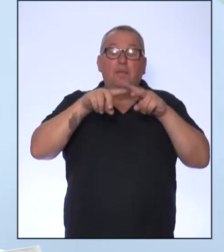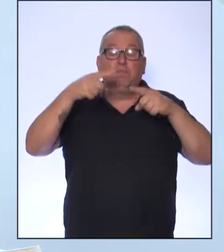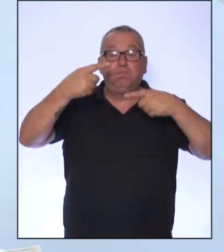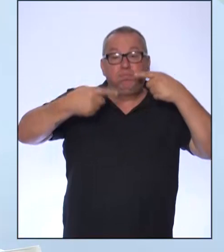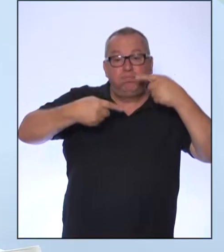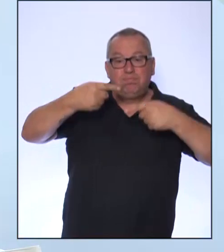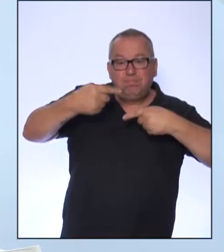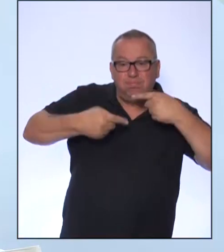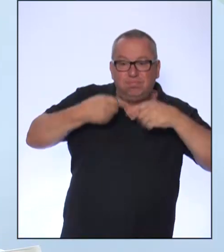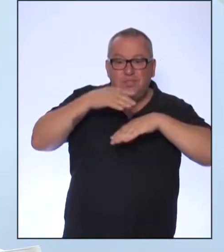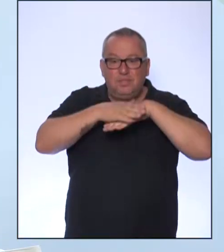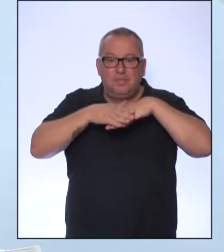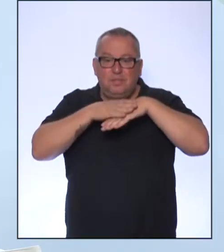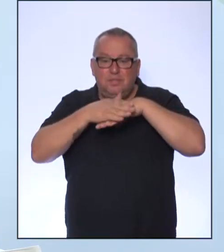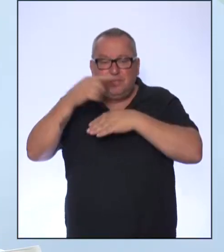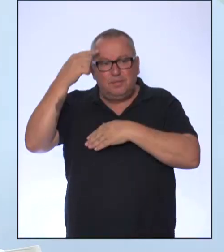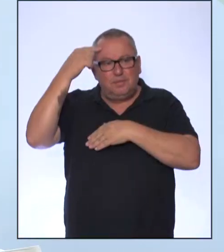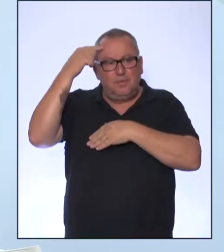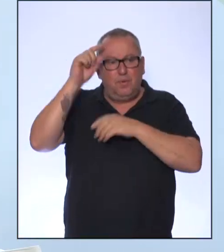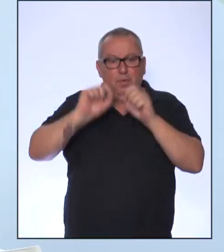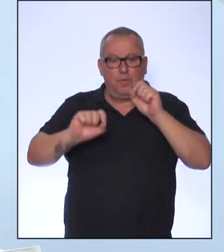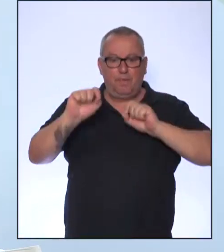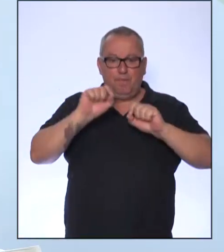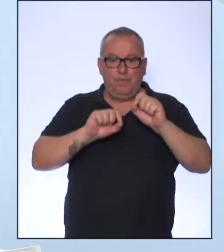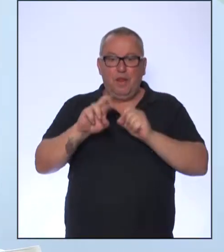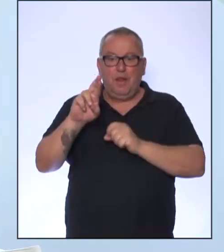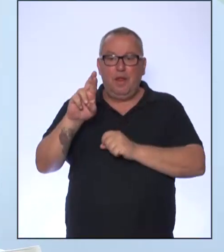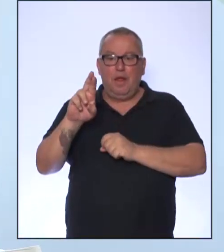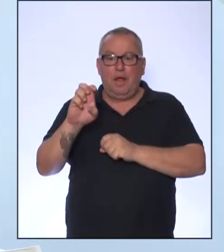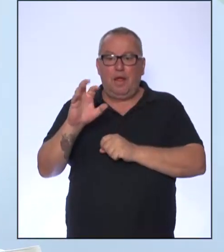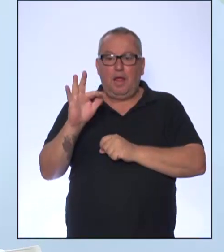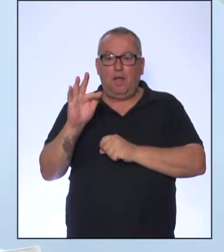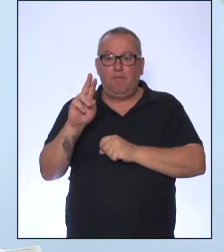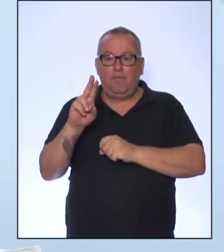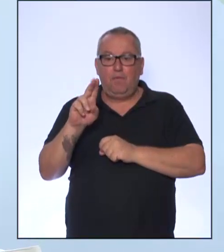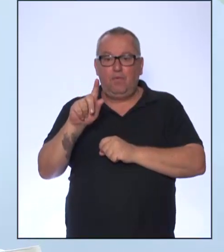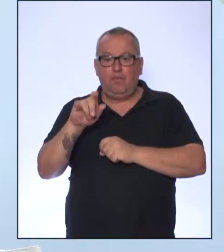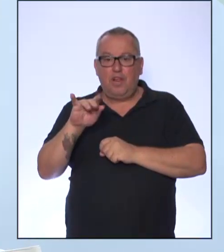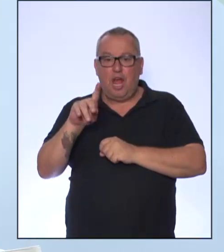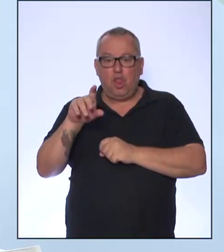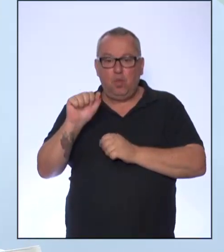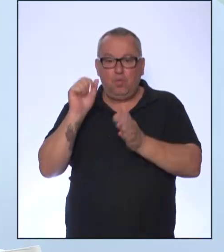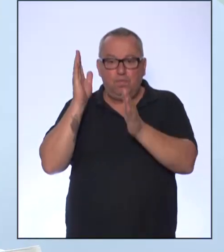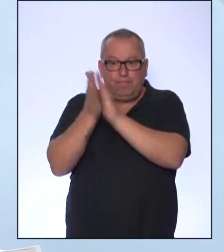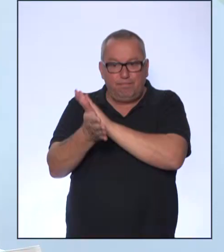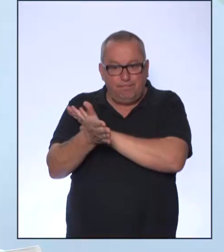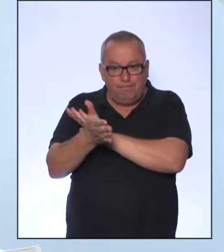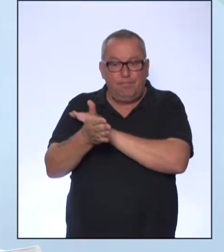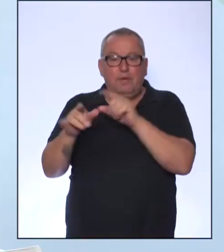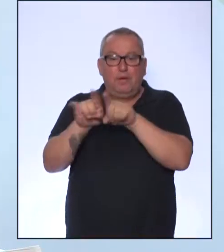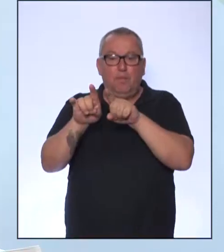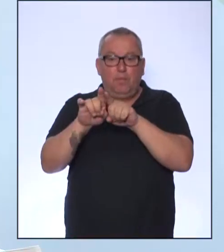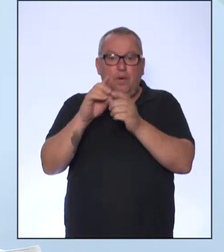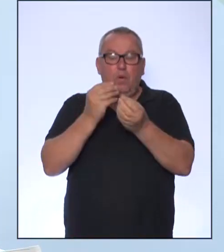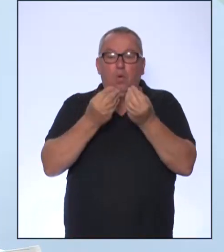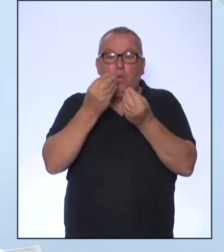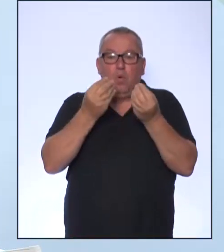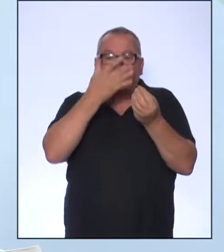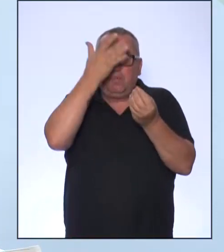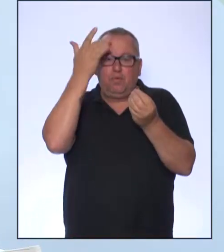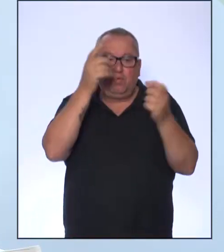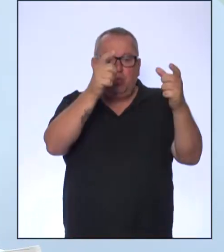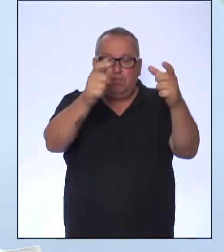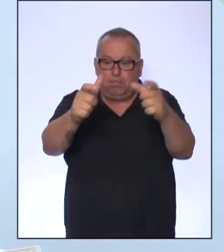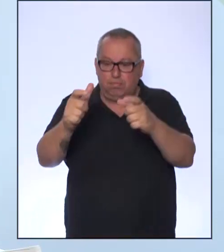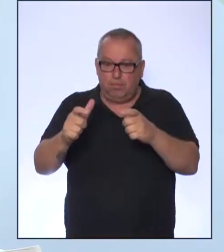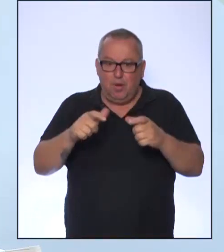nós chegamos a uma questão que são os refugiados e como todo mundo, como as regiões, os